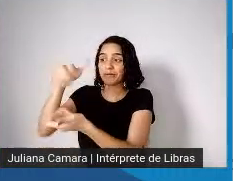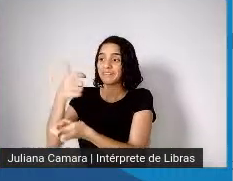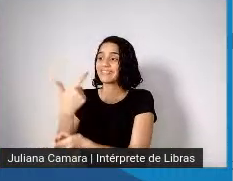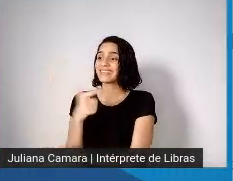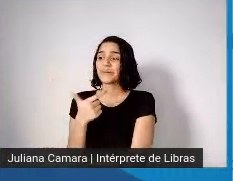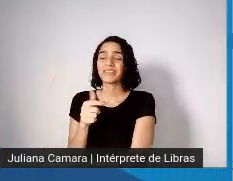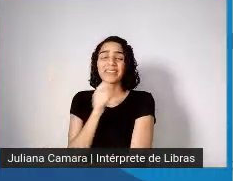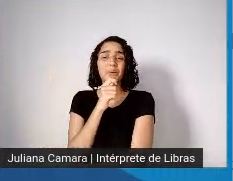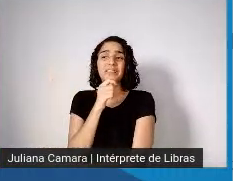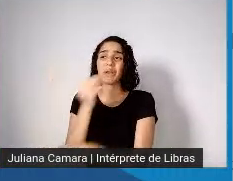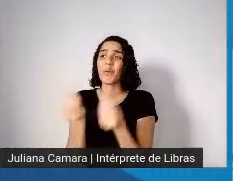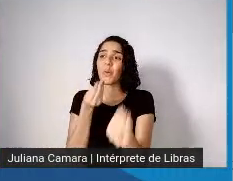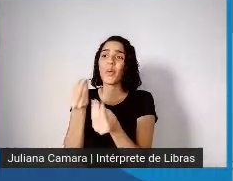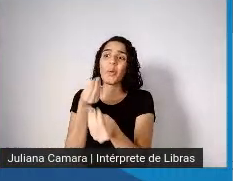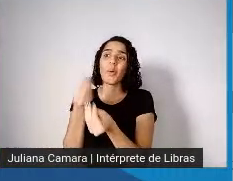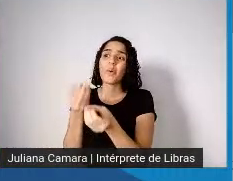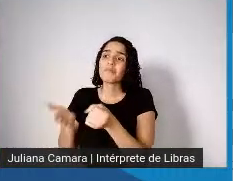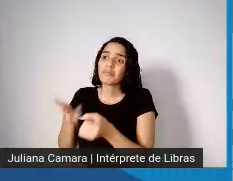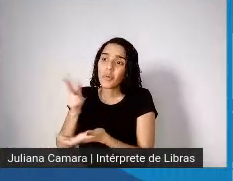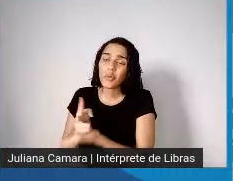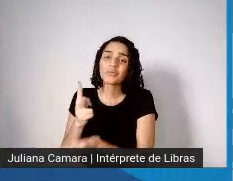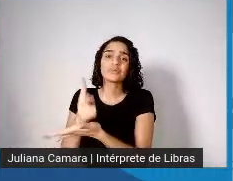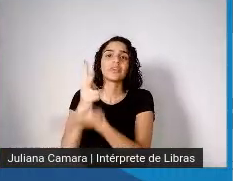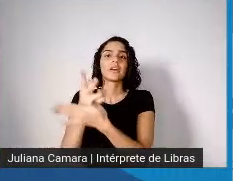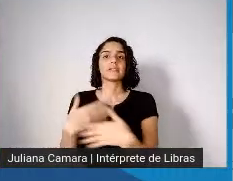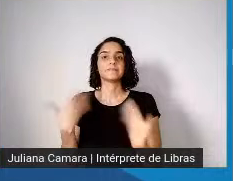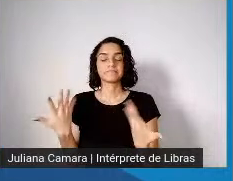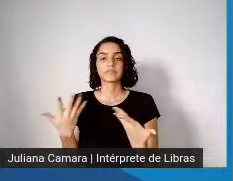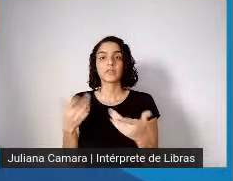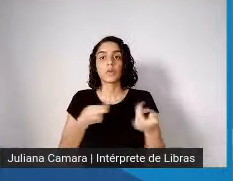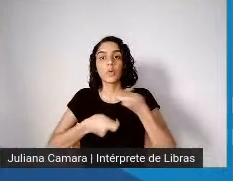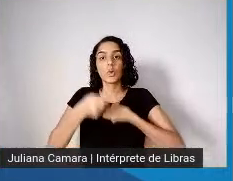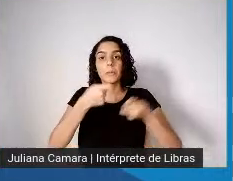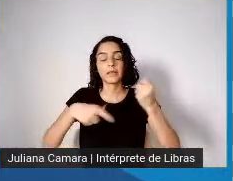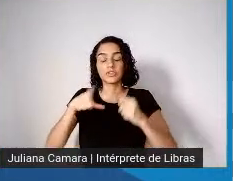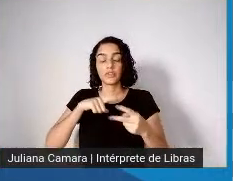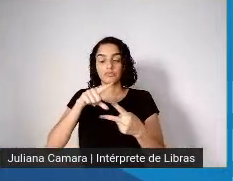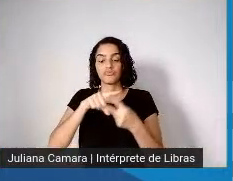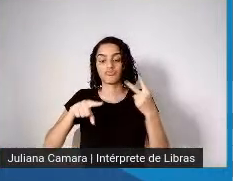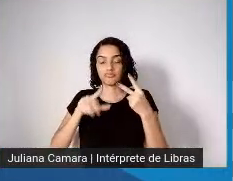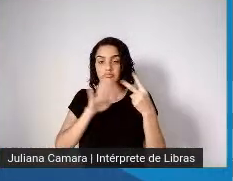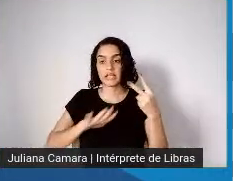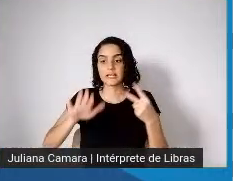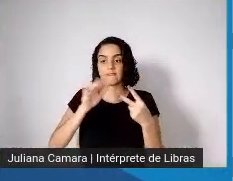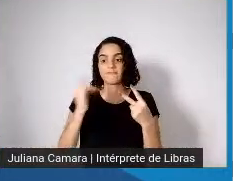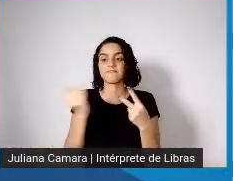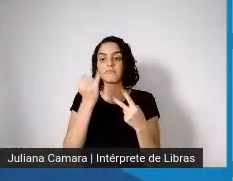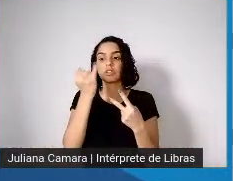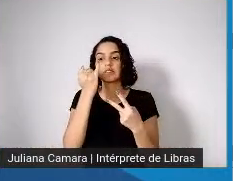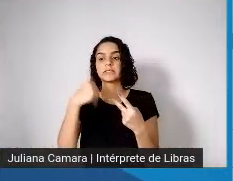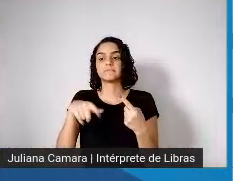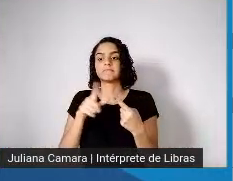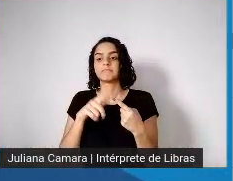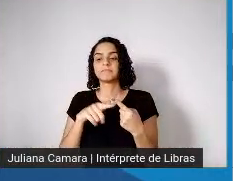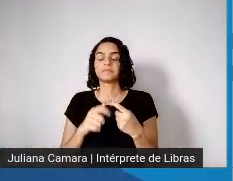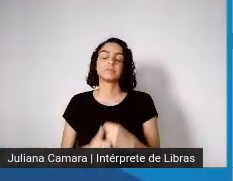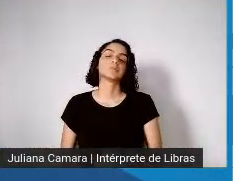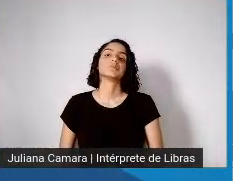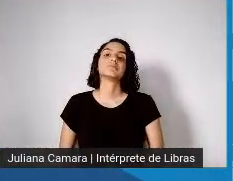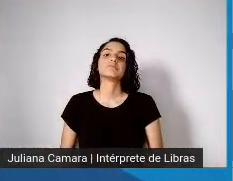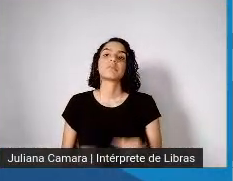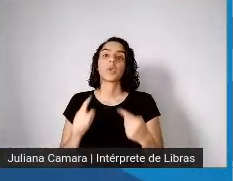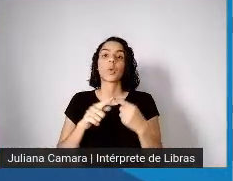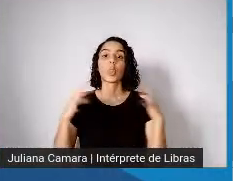dito aqui muito bem, eu citei aqui dois setores que são muito importantes para várias economias, o turismo e a